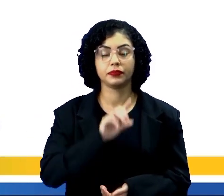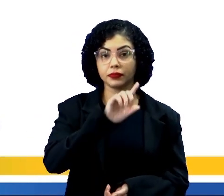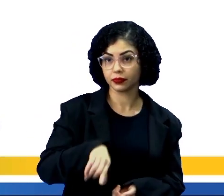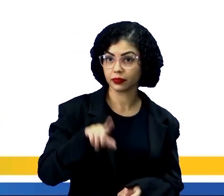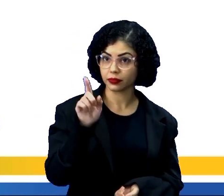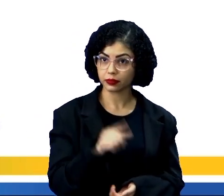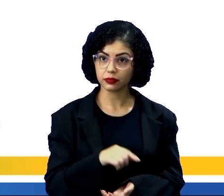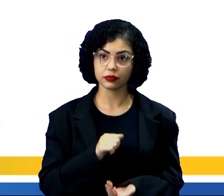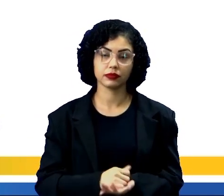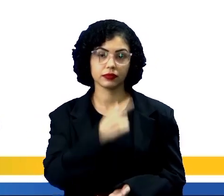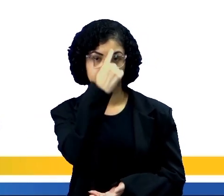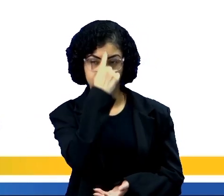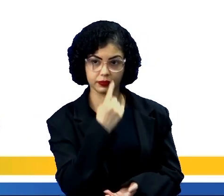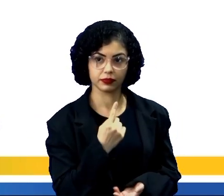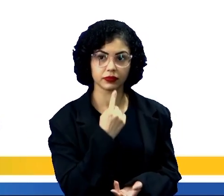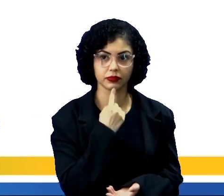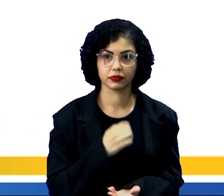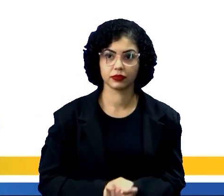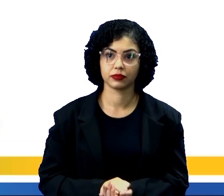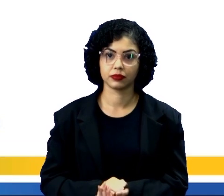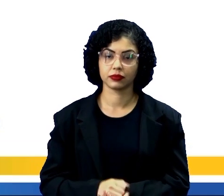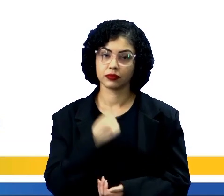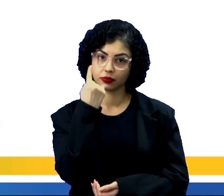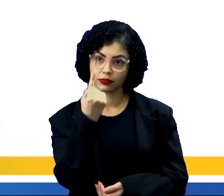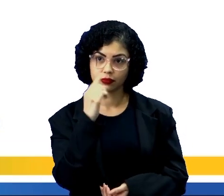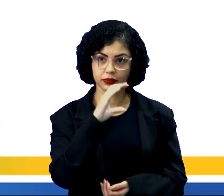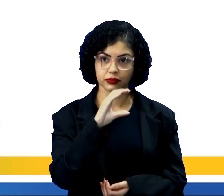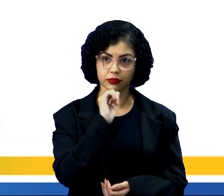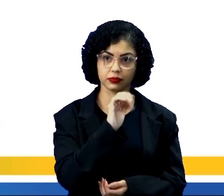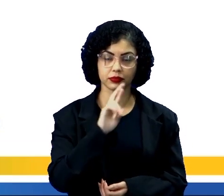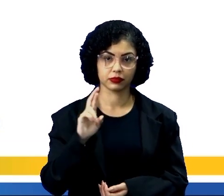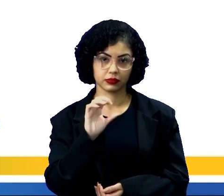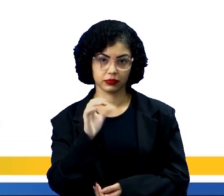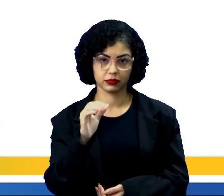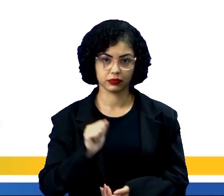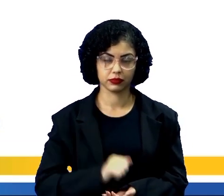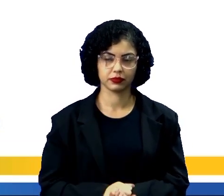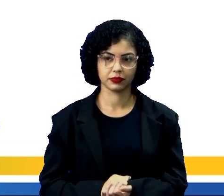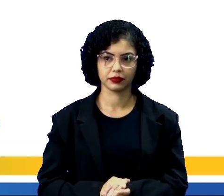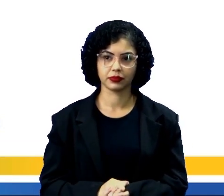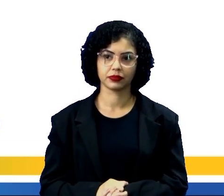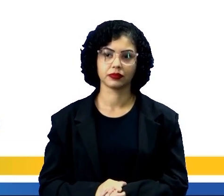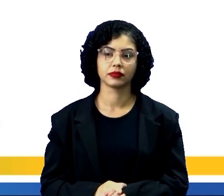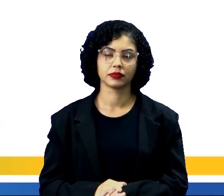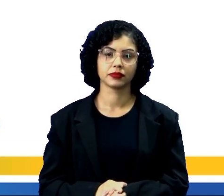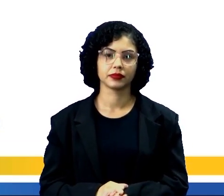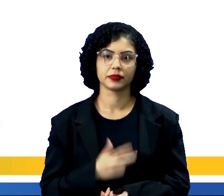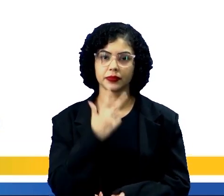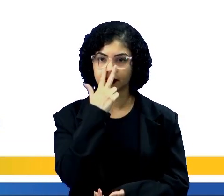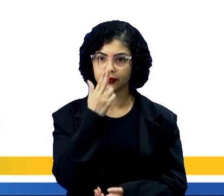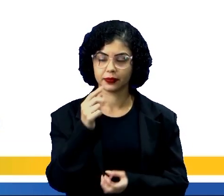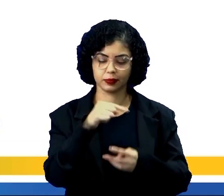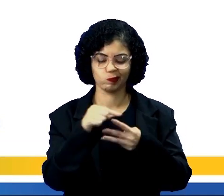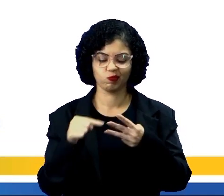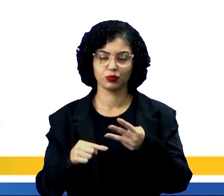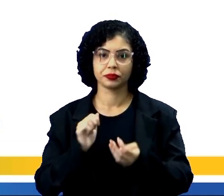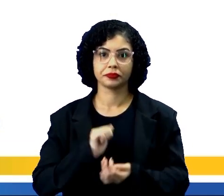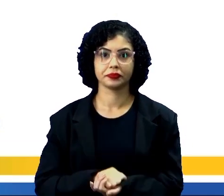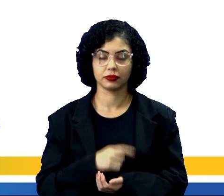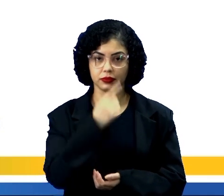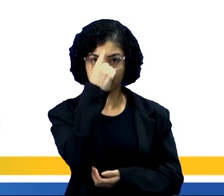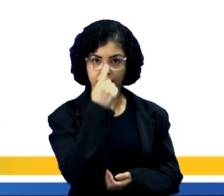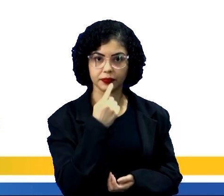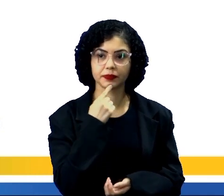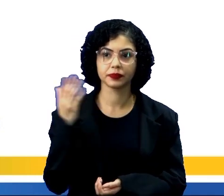Marque um X na imagem de uma carroça. Então, veja que aparecem três imagens